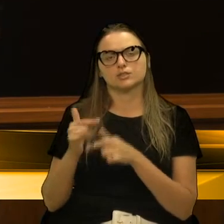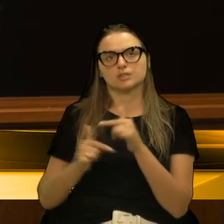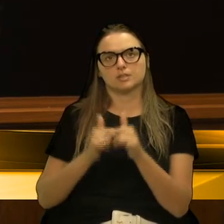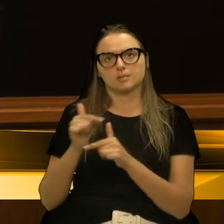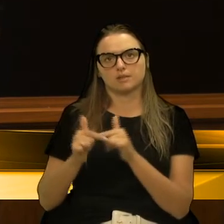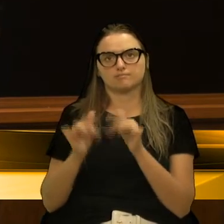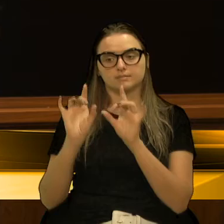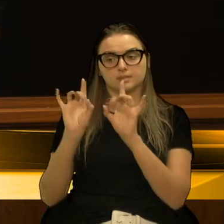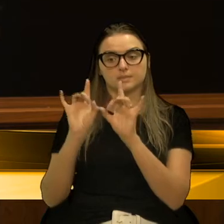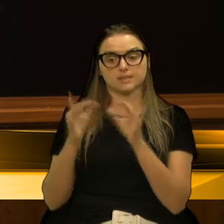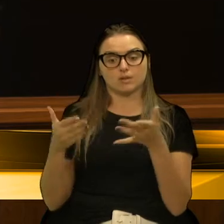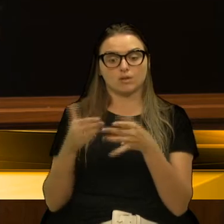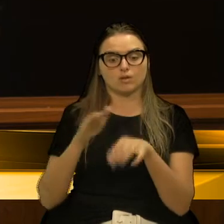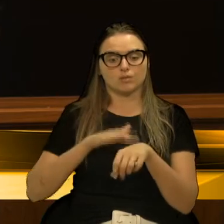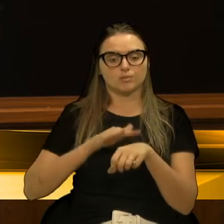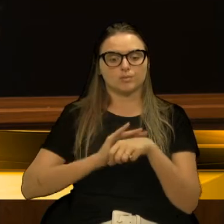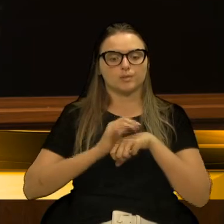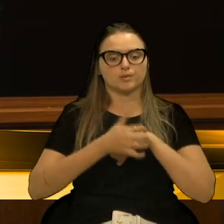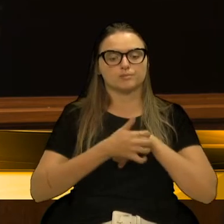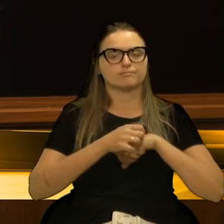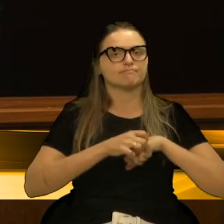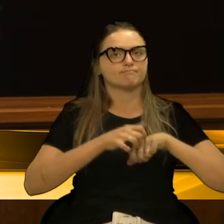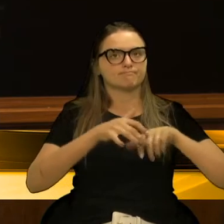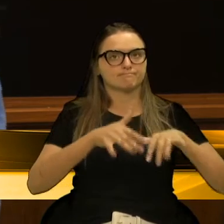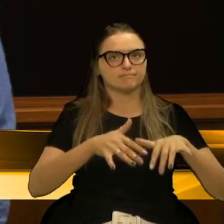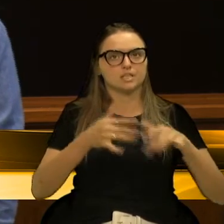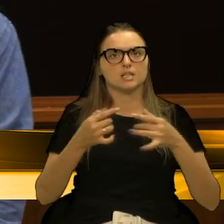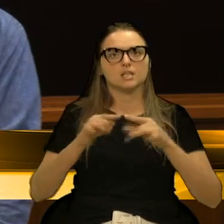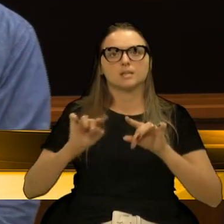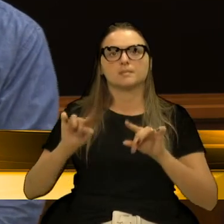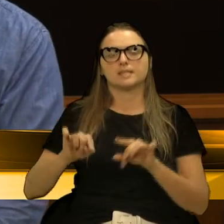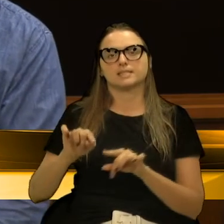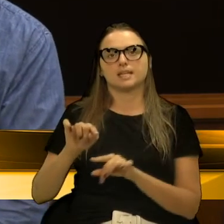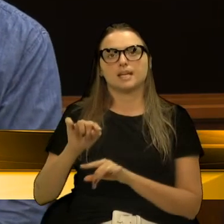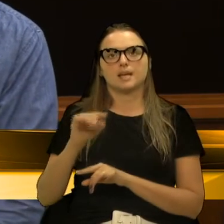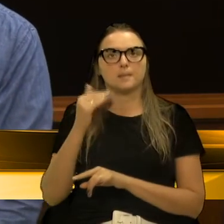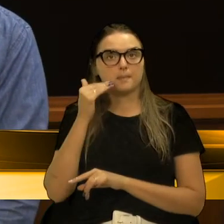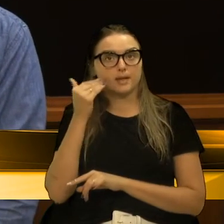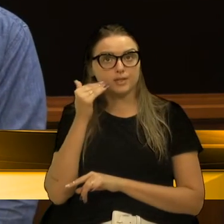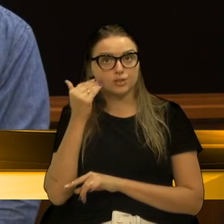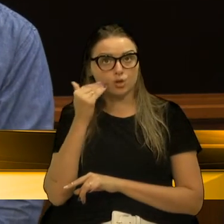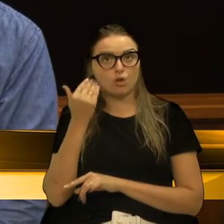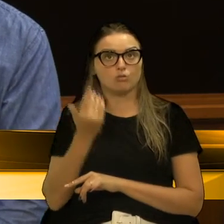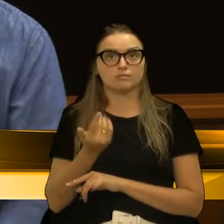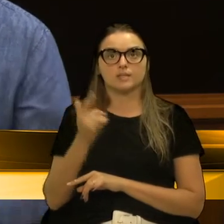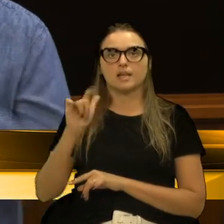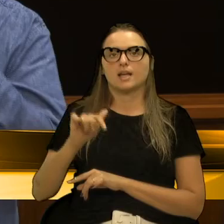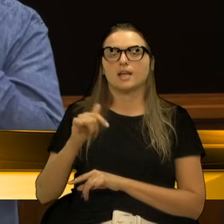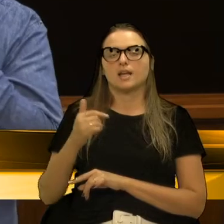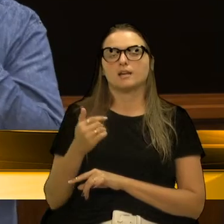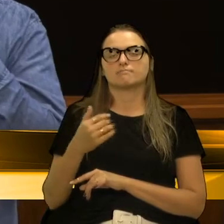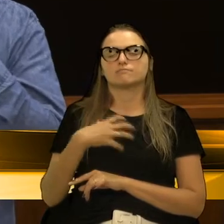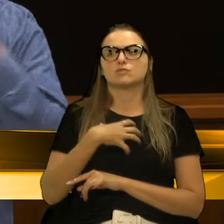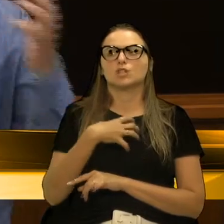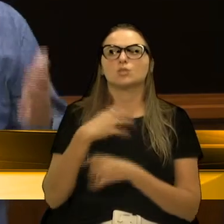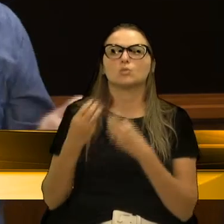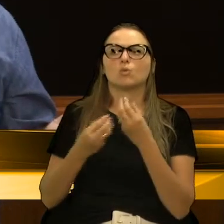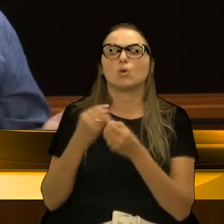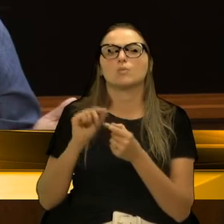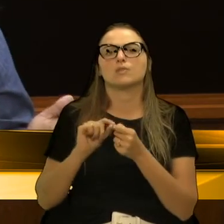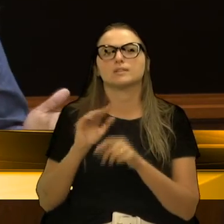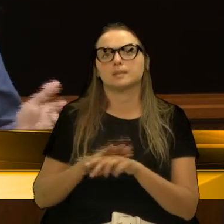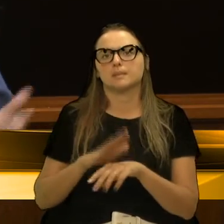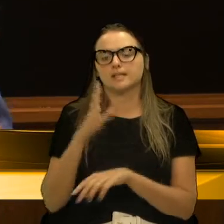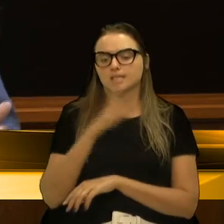agora, num tempo de pandemia. Mas é uma questão, vereadora Marisol, que nós precisamos pensar em como agilizar isso, porque lá no